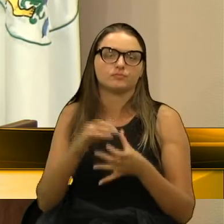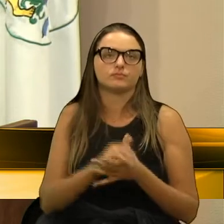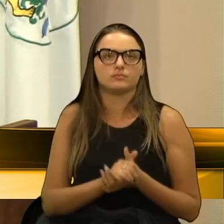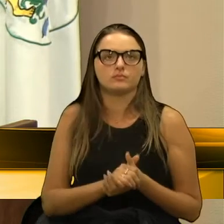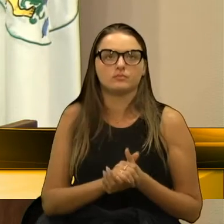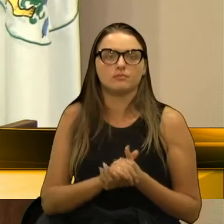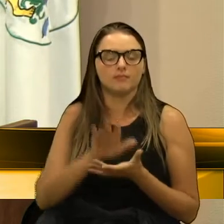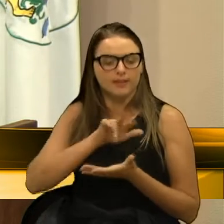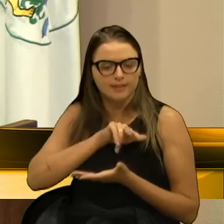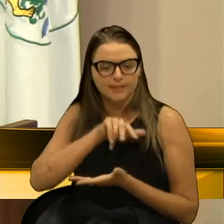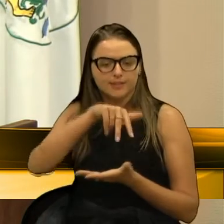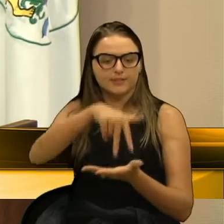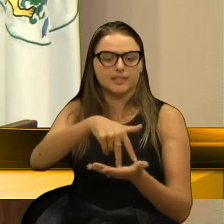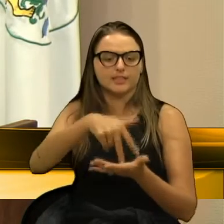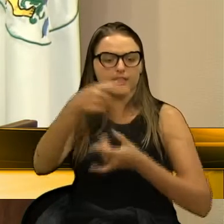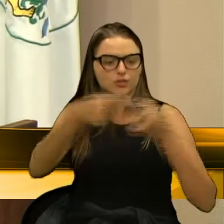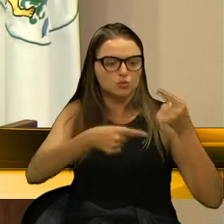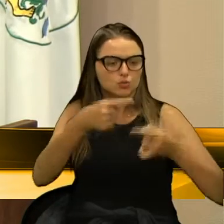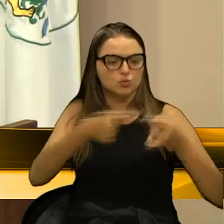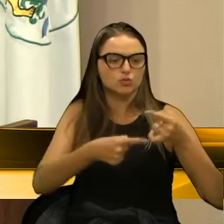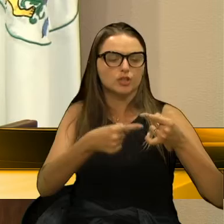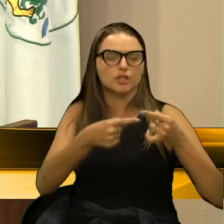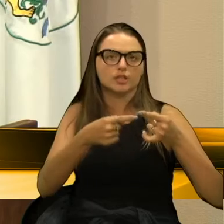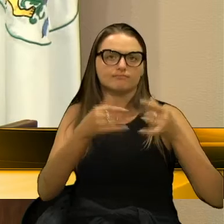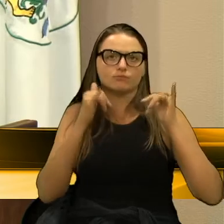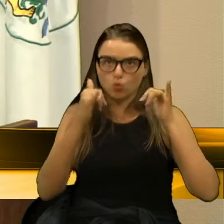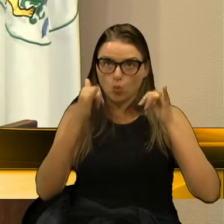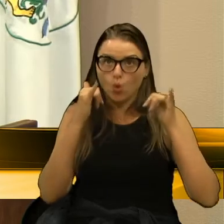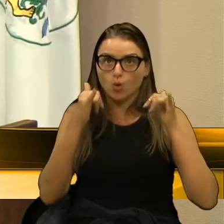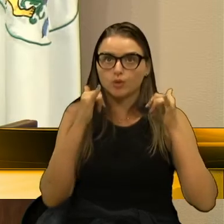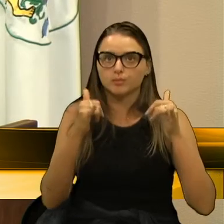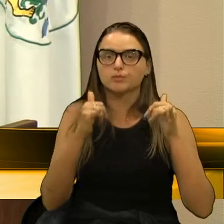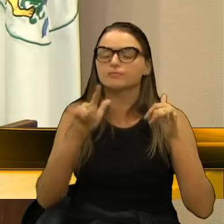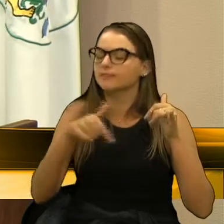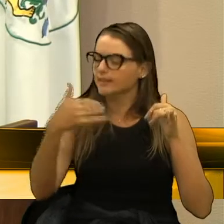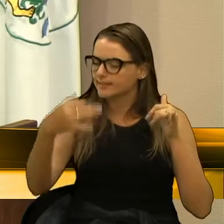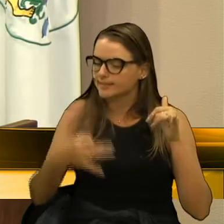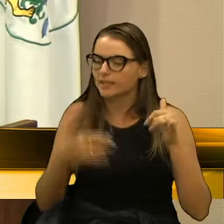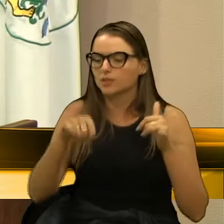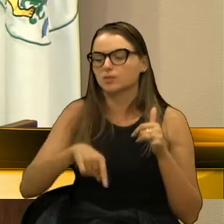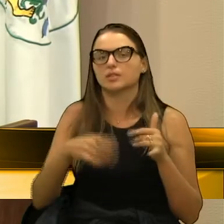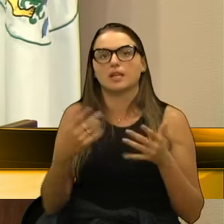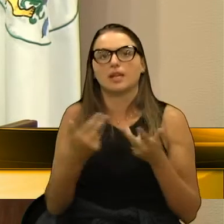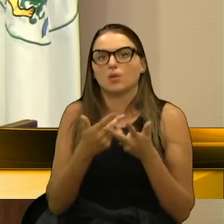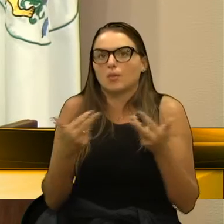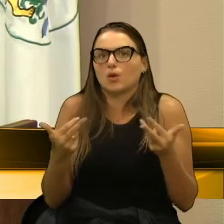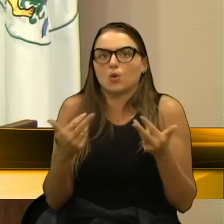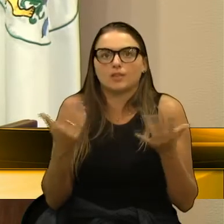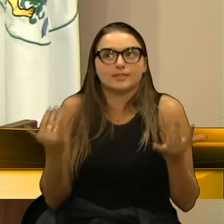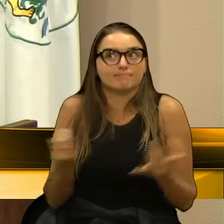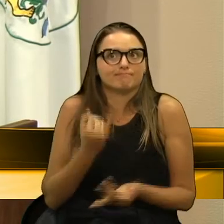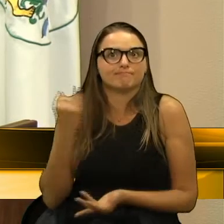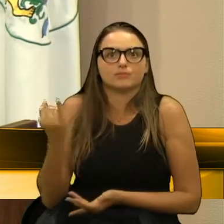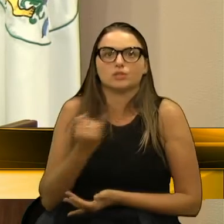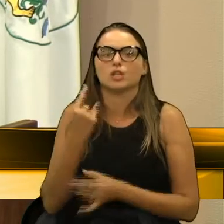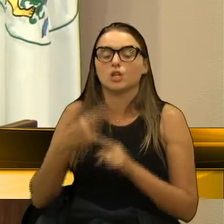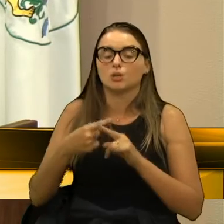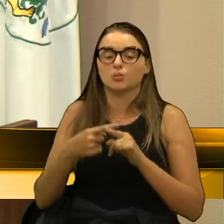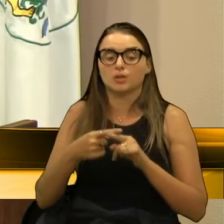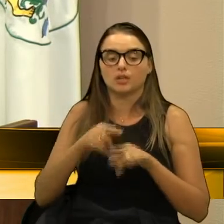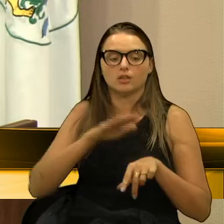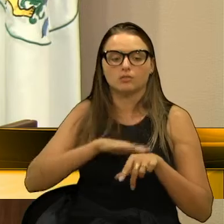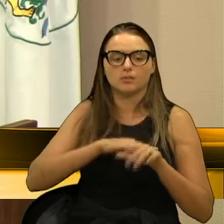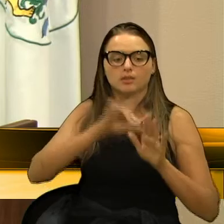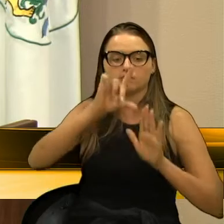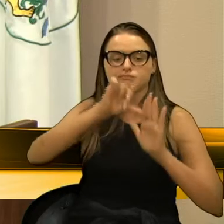Enfrentar e discutir o transporte coletivo, com certeza, é impopular. Porque, diante da crise, não